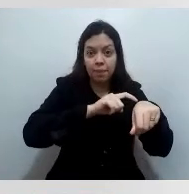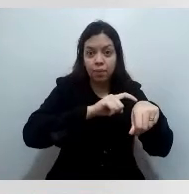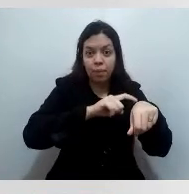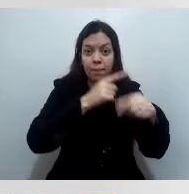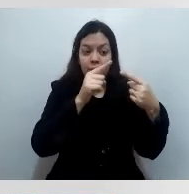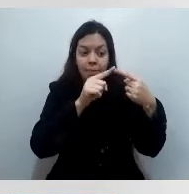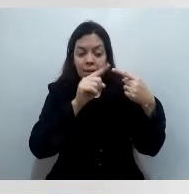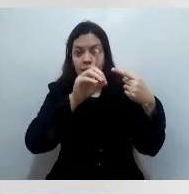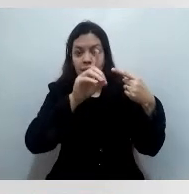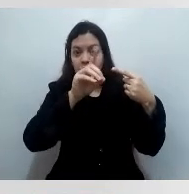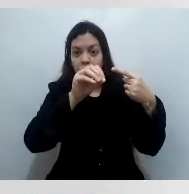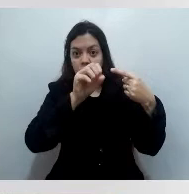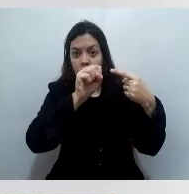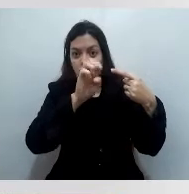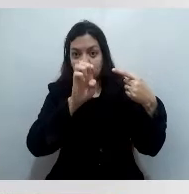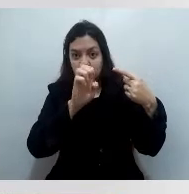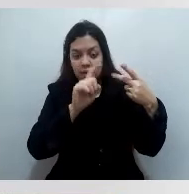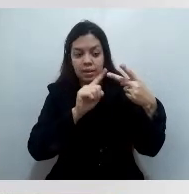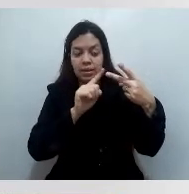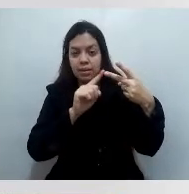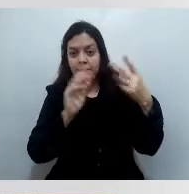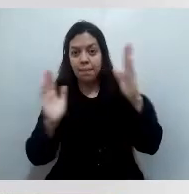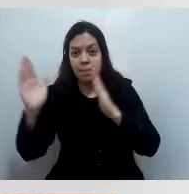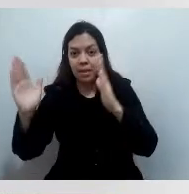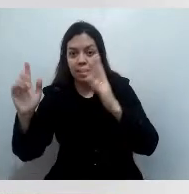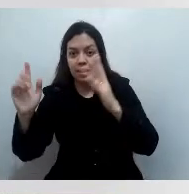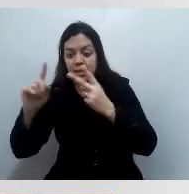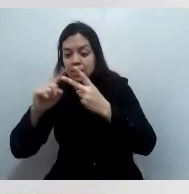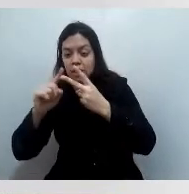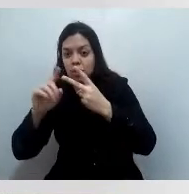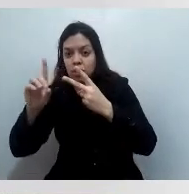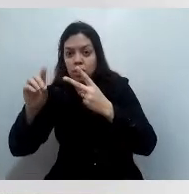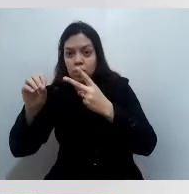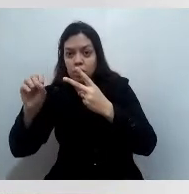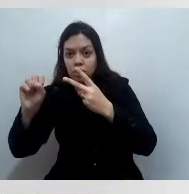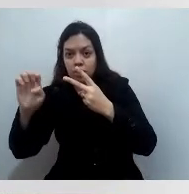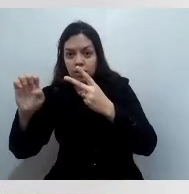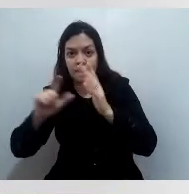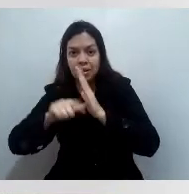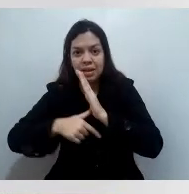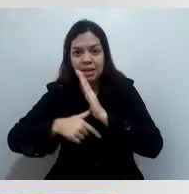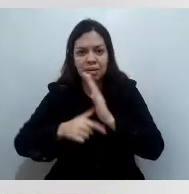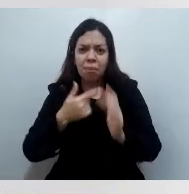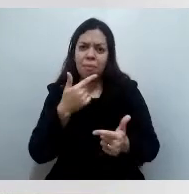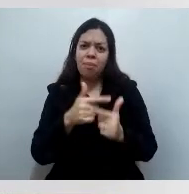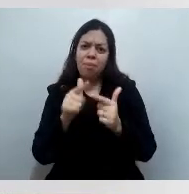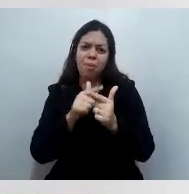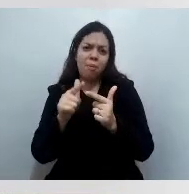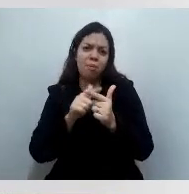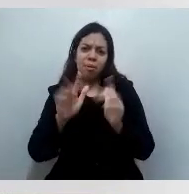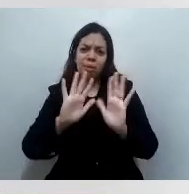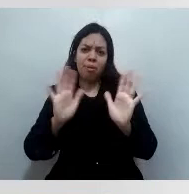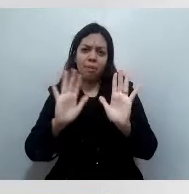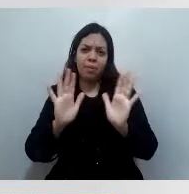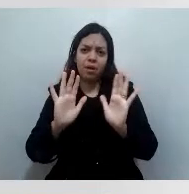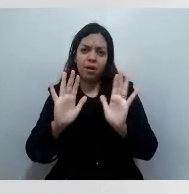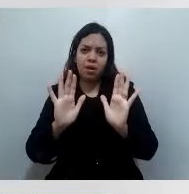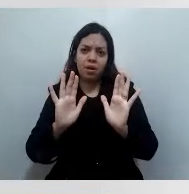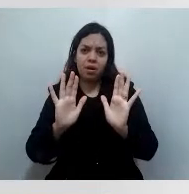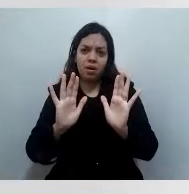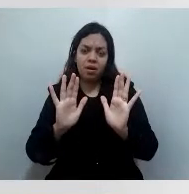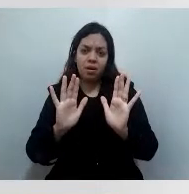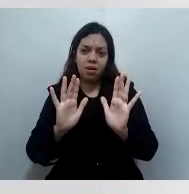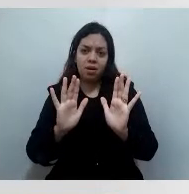científico, mas aparentemente não há problema. Nossa, ele jogou um caos, né? Nós estamos a todo